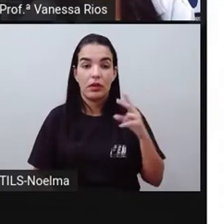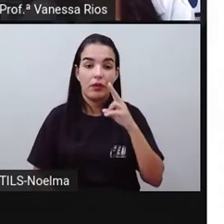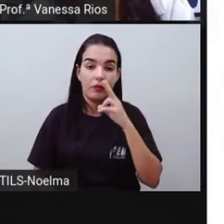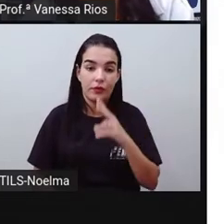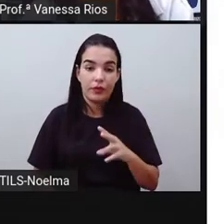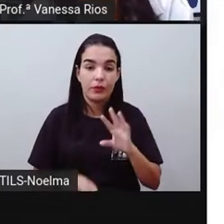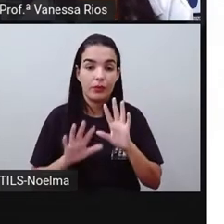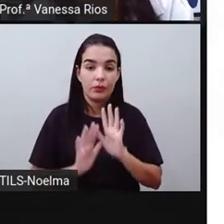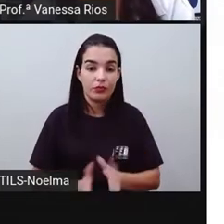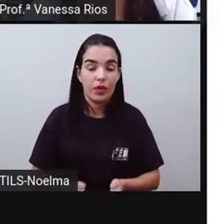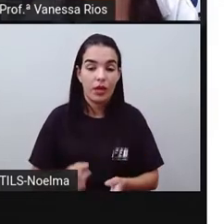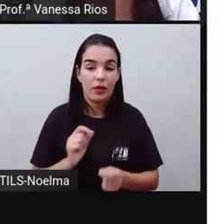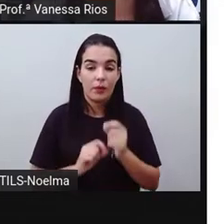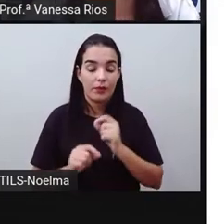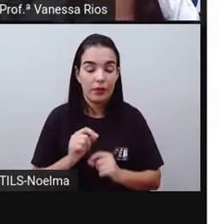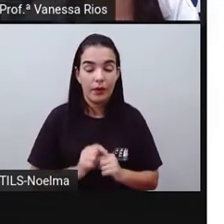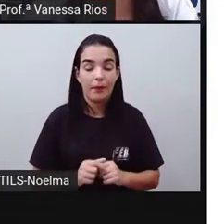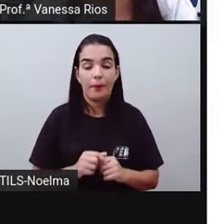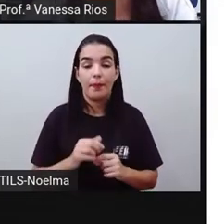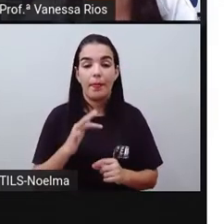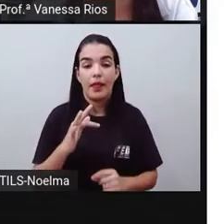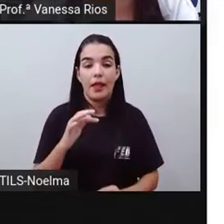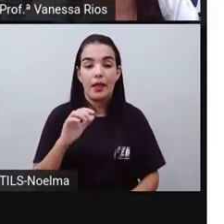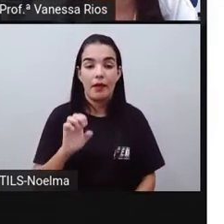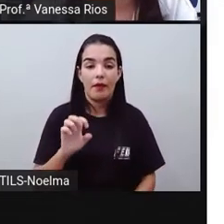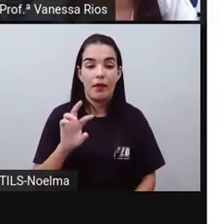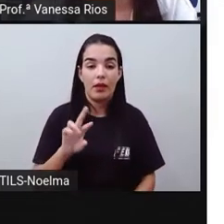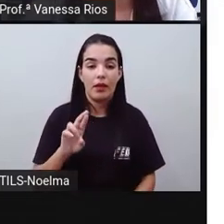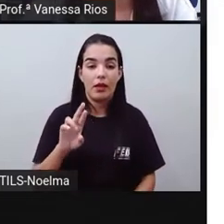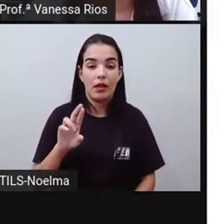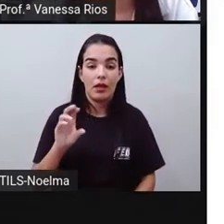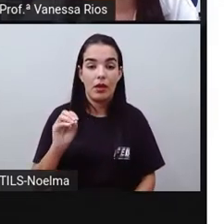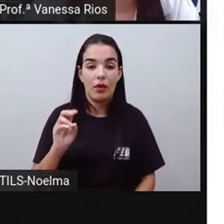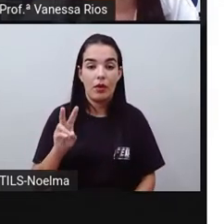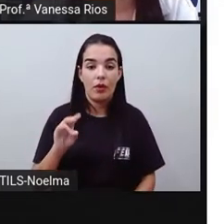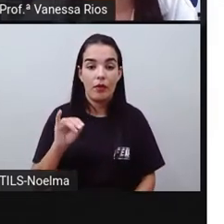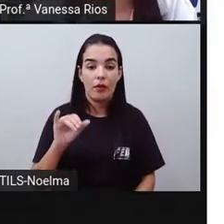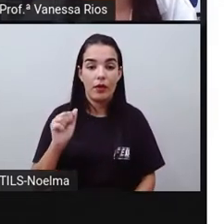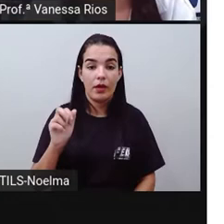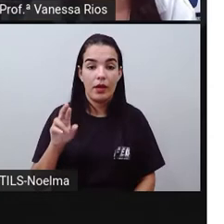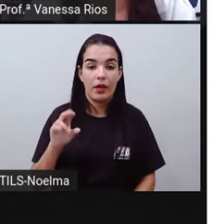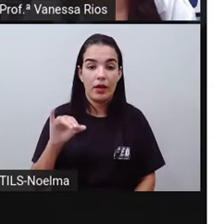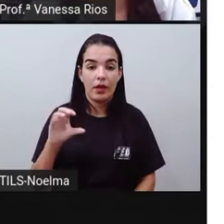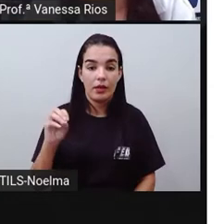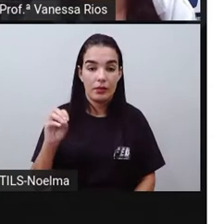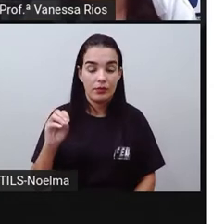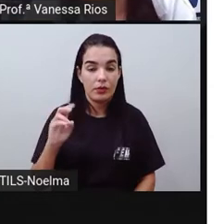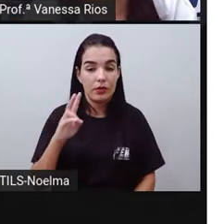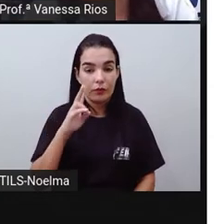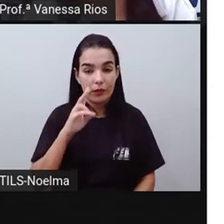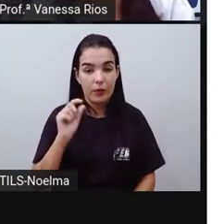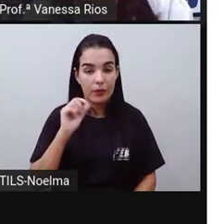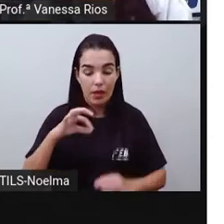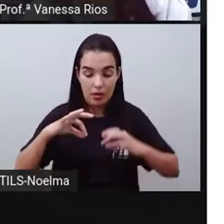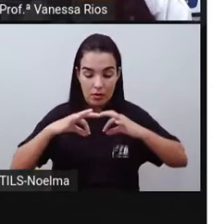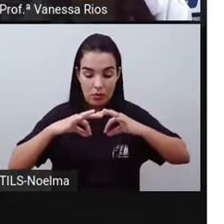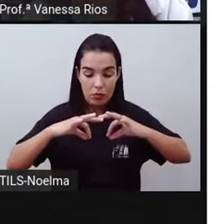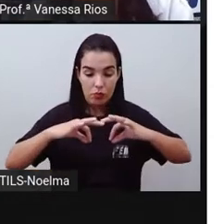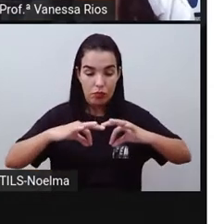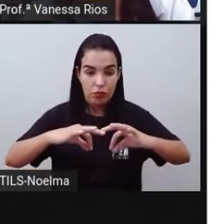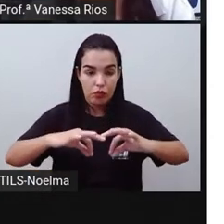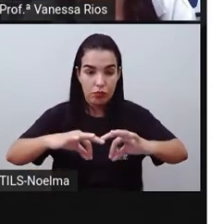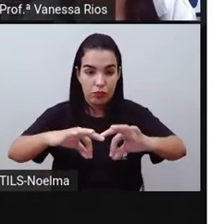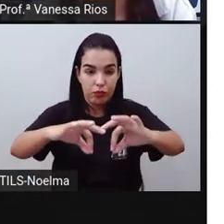transportes que se locomovem em trilhas férreas, como o trem. Aí, dentro desse mesmo campo, dessa mesma